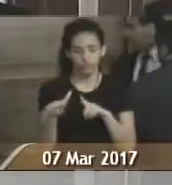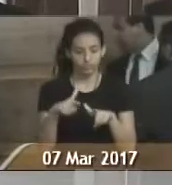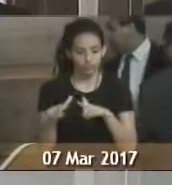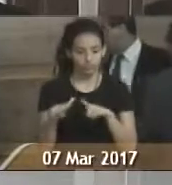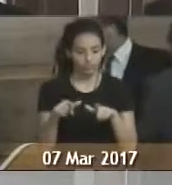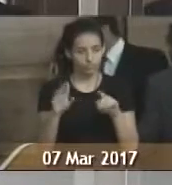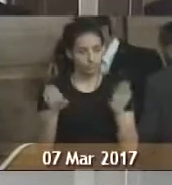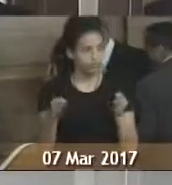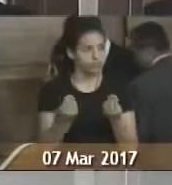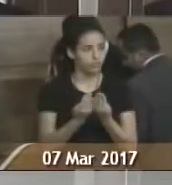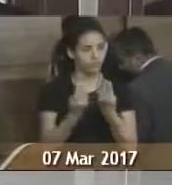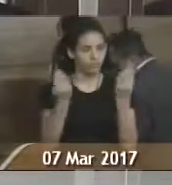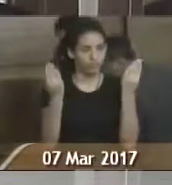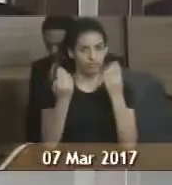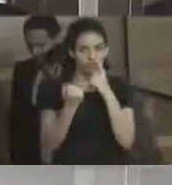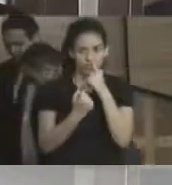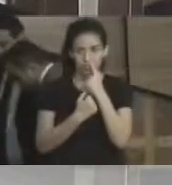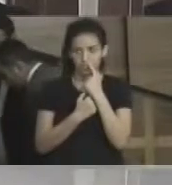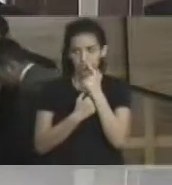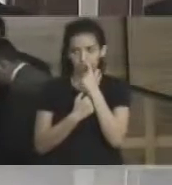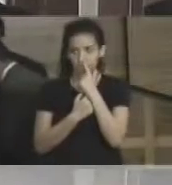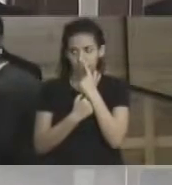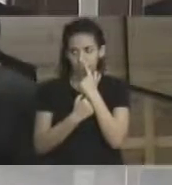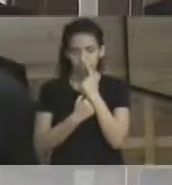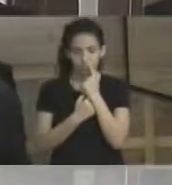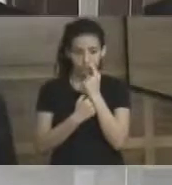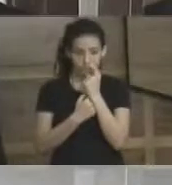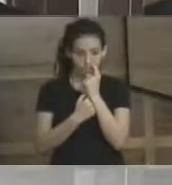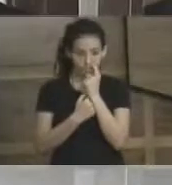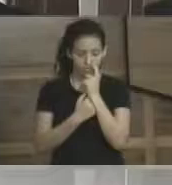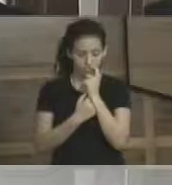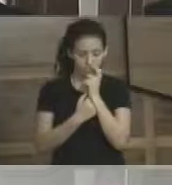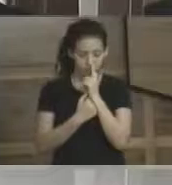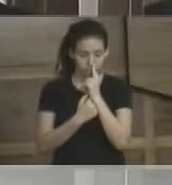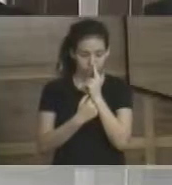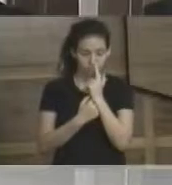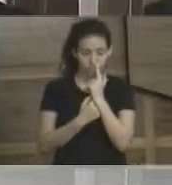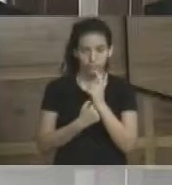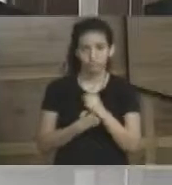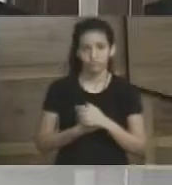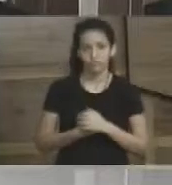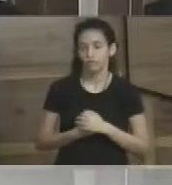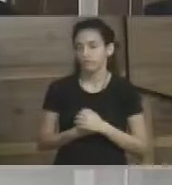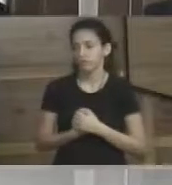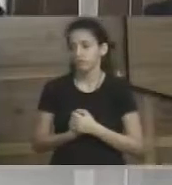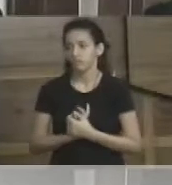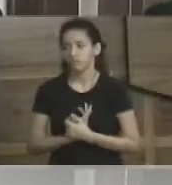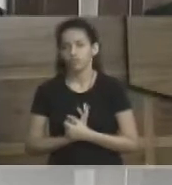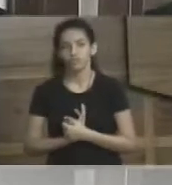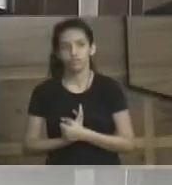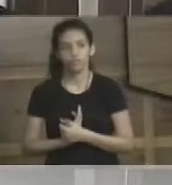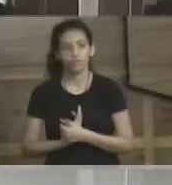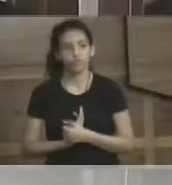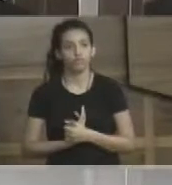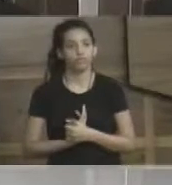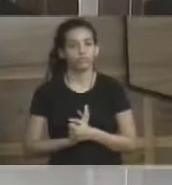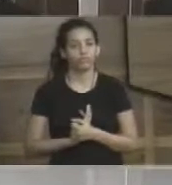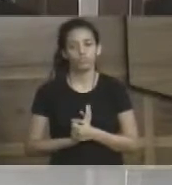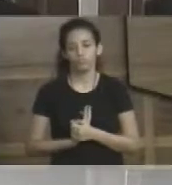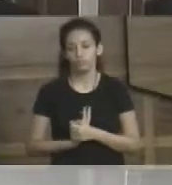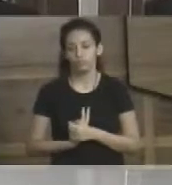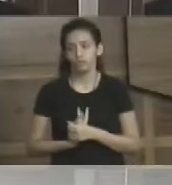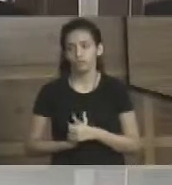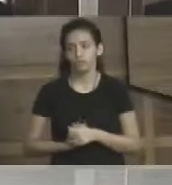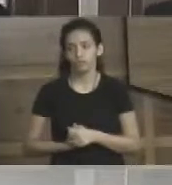metalúrgicos, da indústria pesada, uma das indústrias que mais emprega no nosso país, se não a que mais